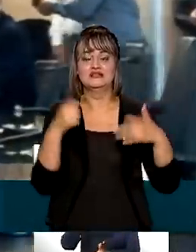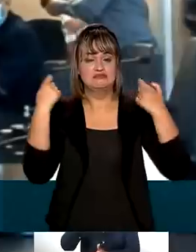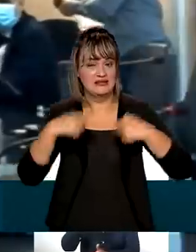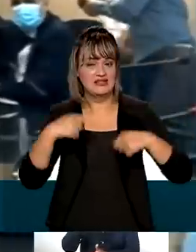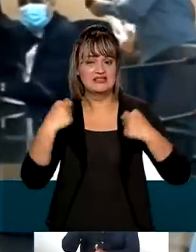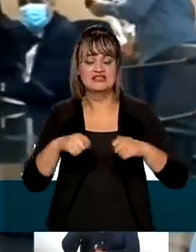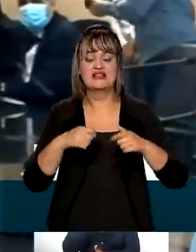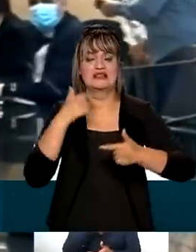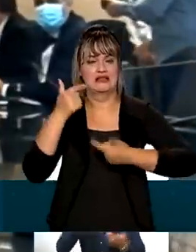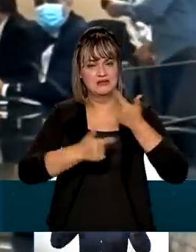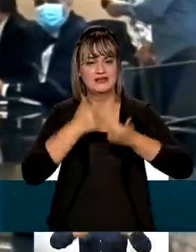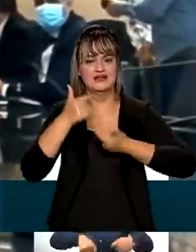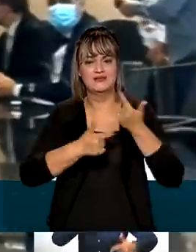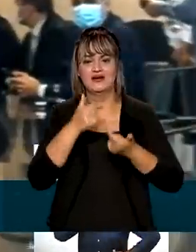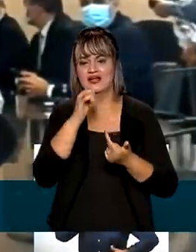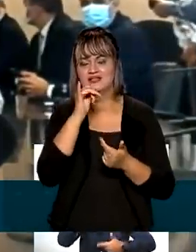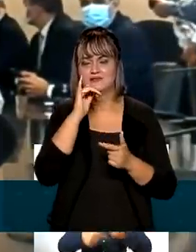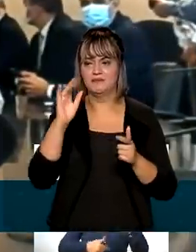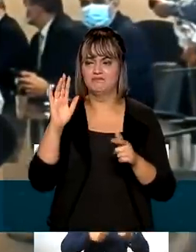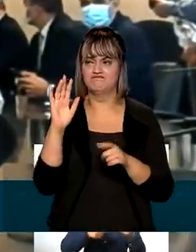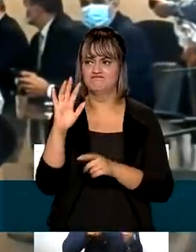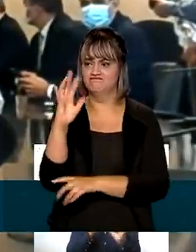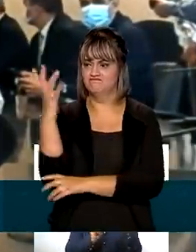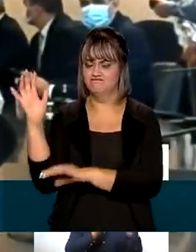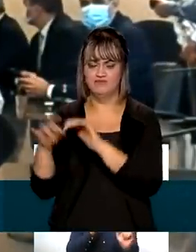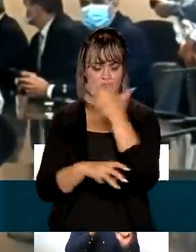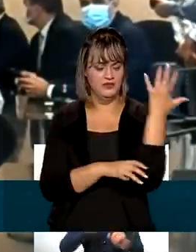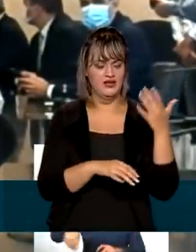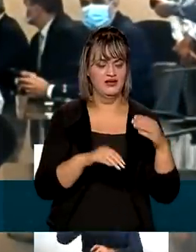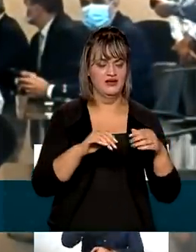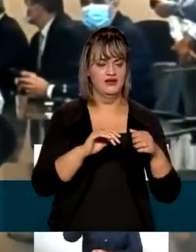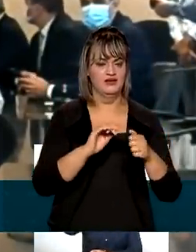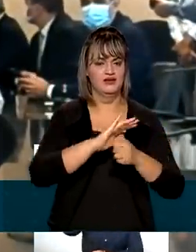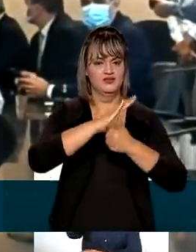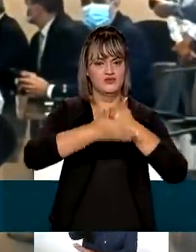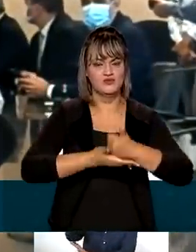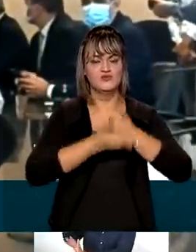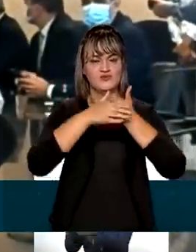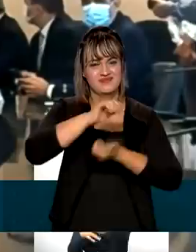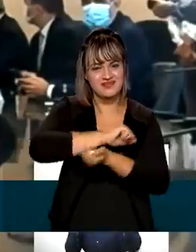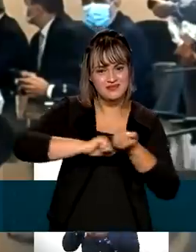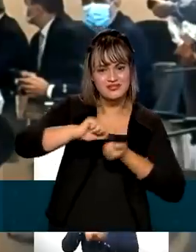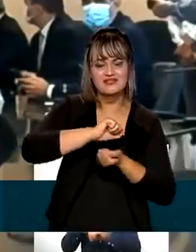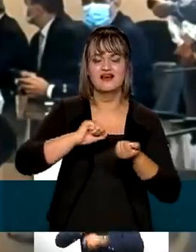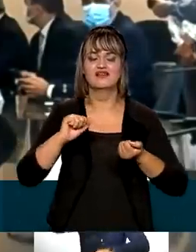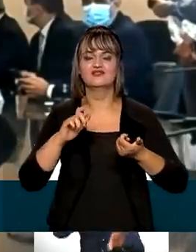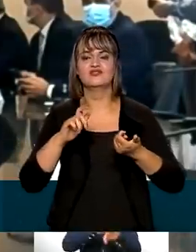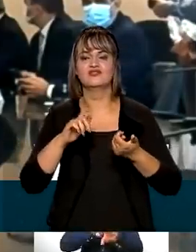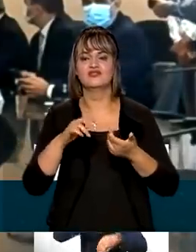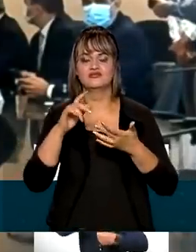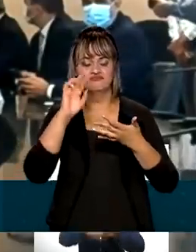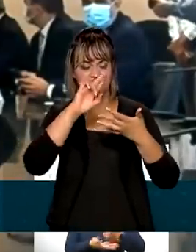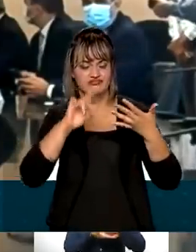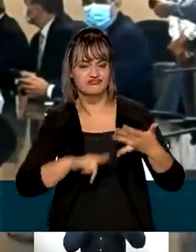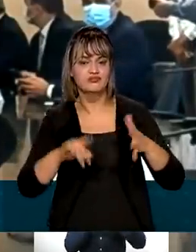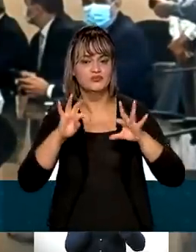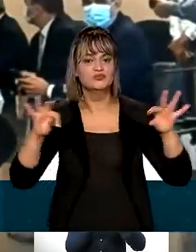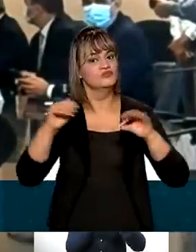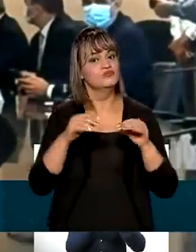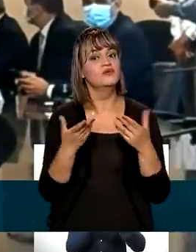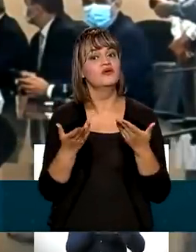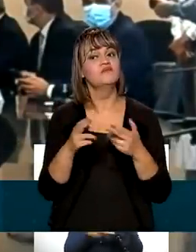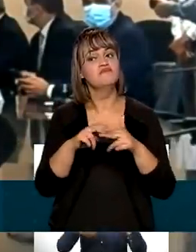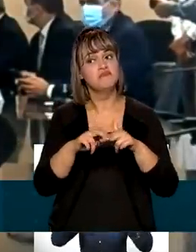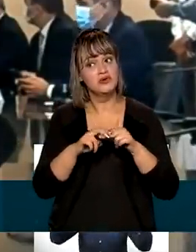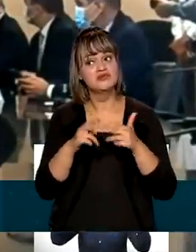de trabalharmos a questão do meio ambiente, da sustentabilidade, dos critérios ASG, isso naturalmente precisa